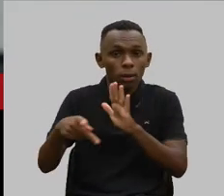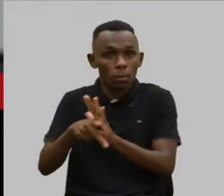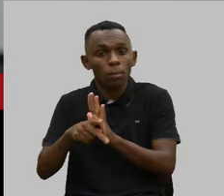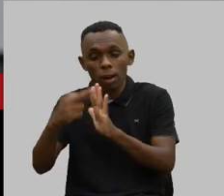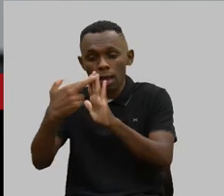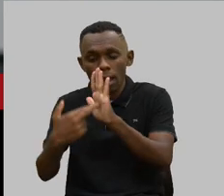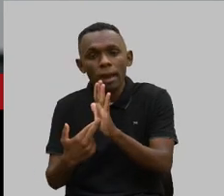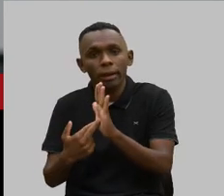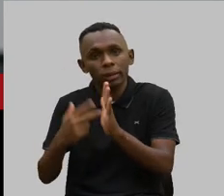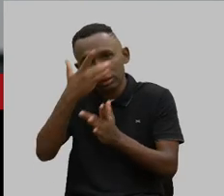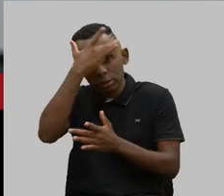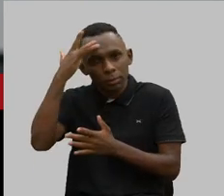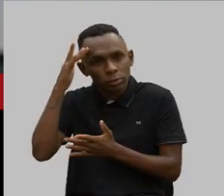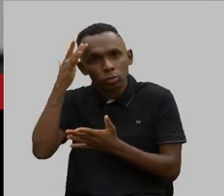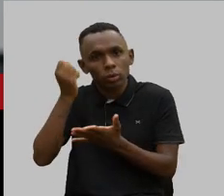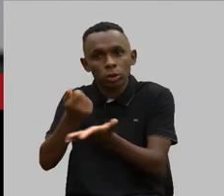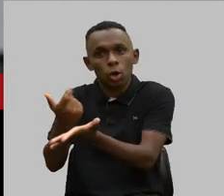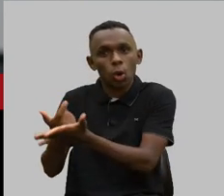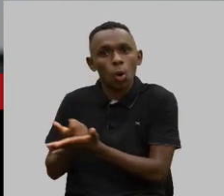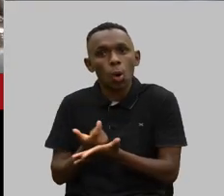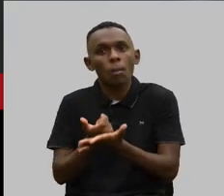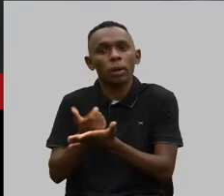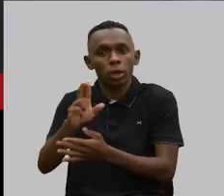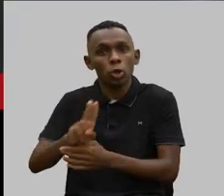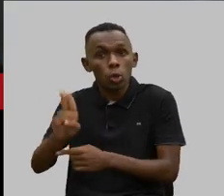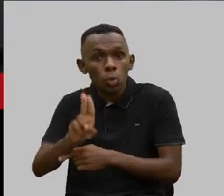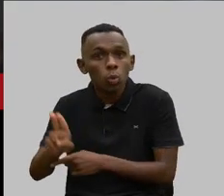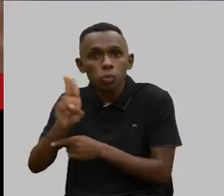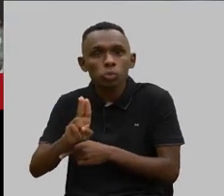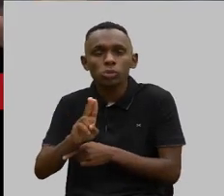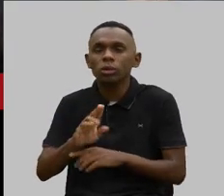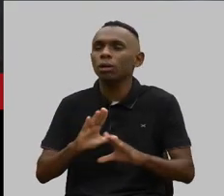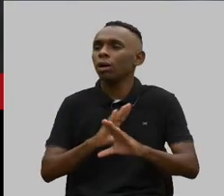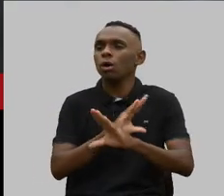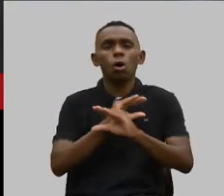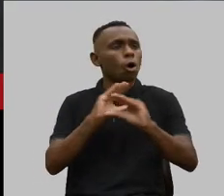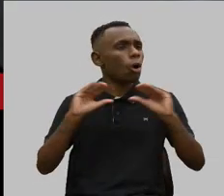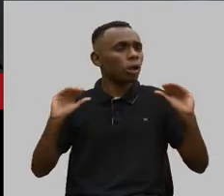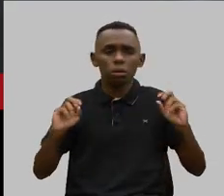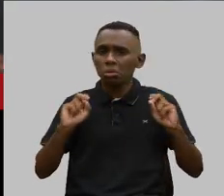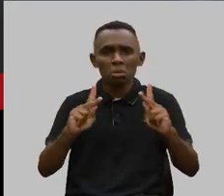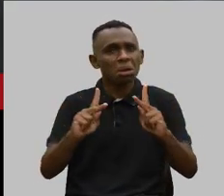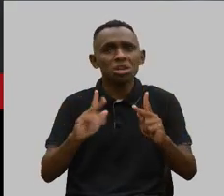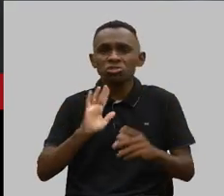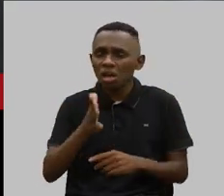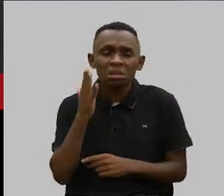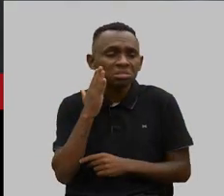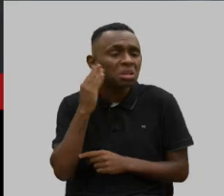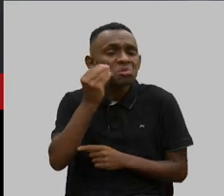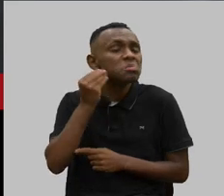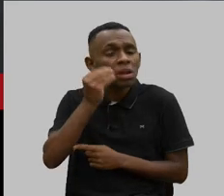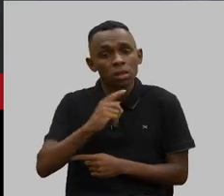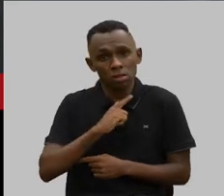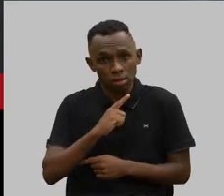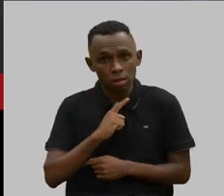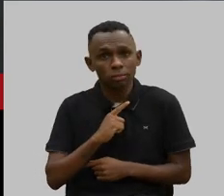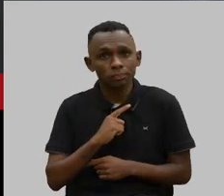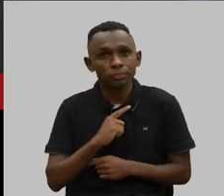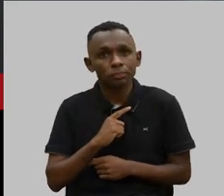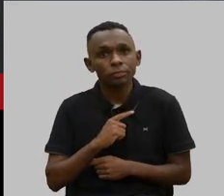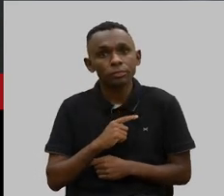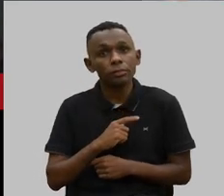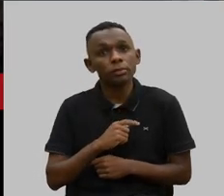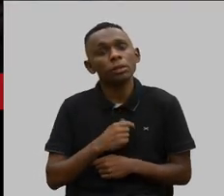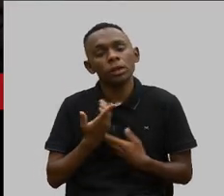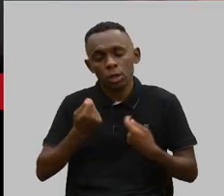Consumidor. Eu estou em casa. Isso, para nós, é um assunto totalmente familiar. Totalmente familiar. E aí, nós temos